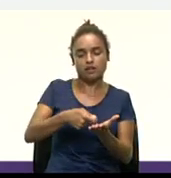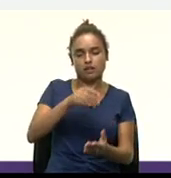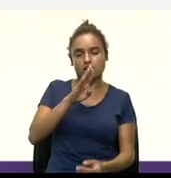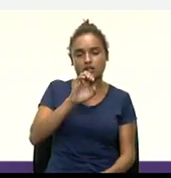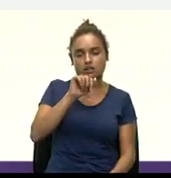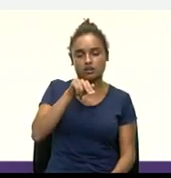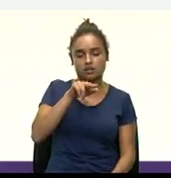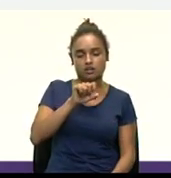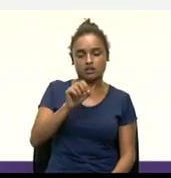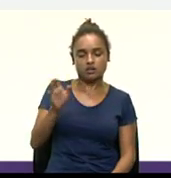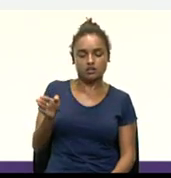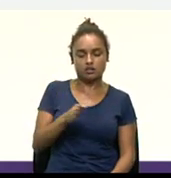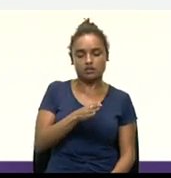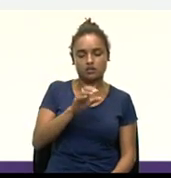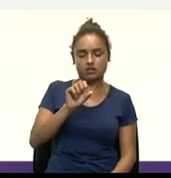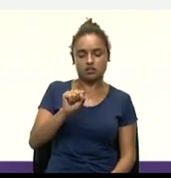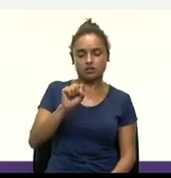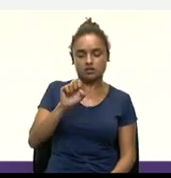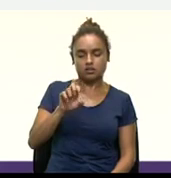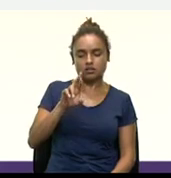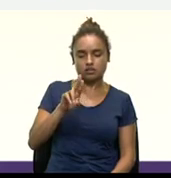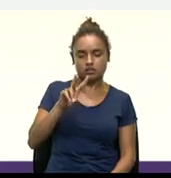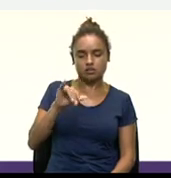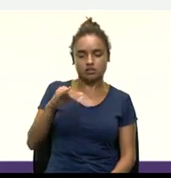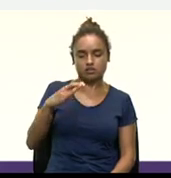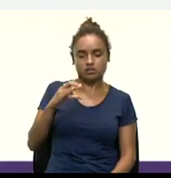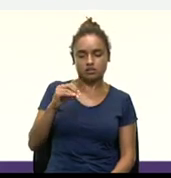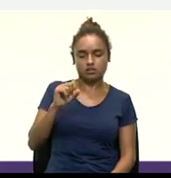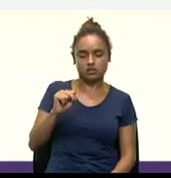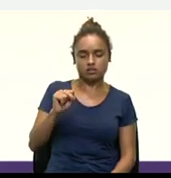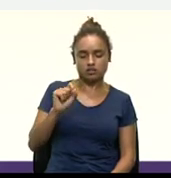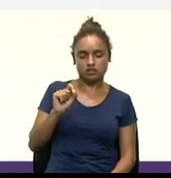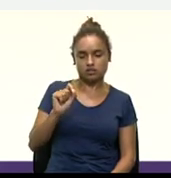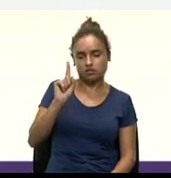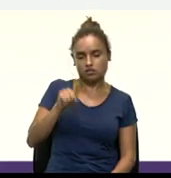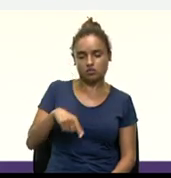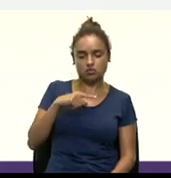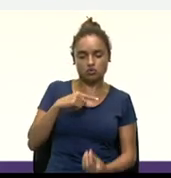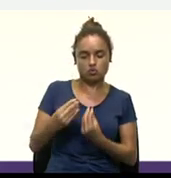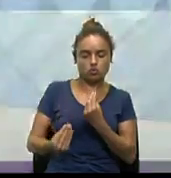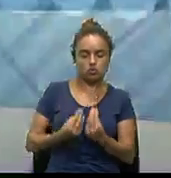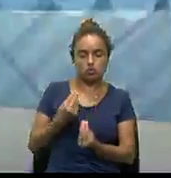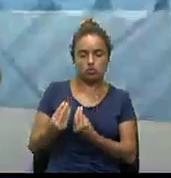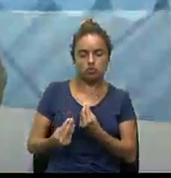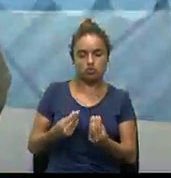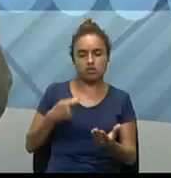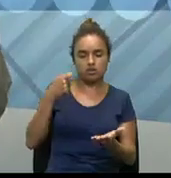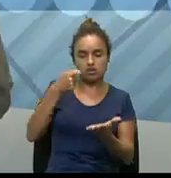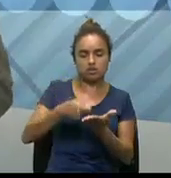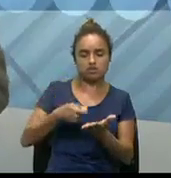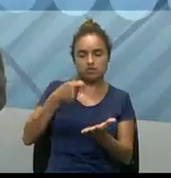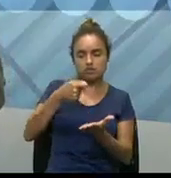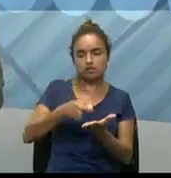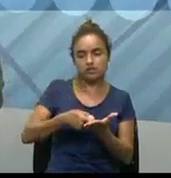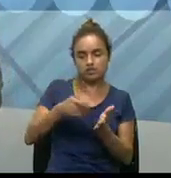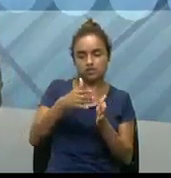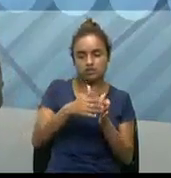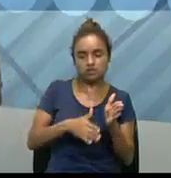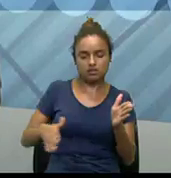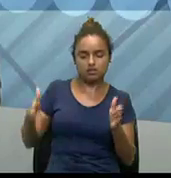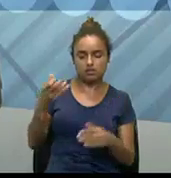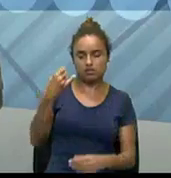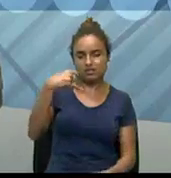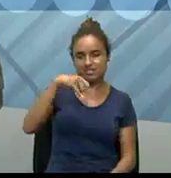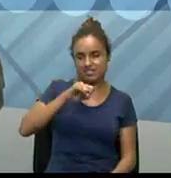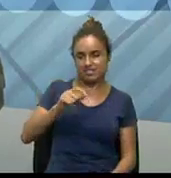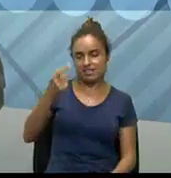ou ainda como forma de investimento. Novamente, se a gente for buscar